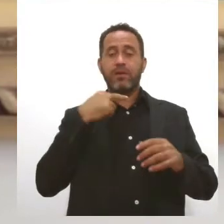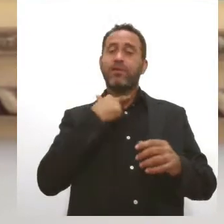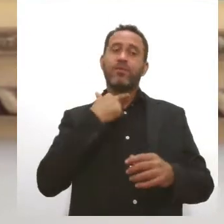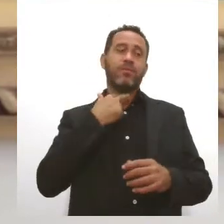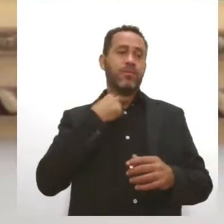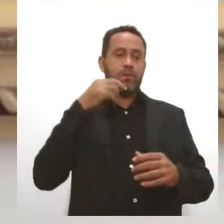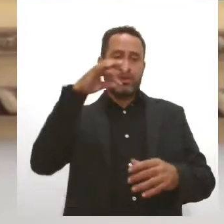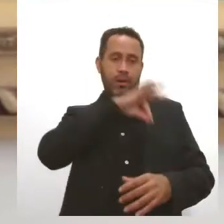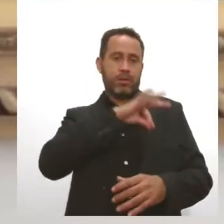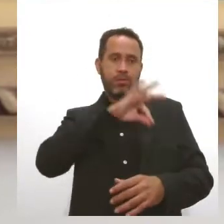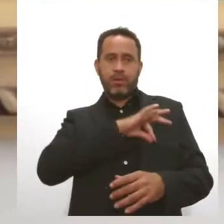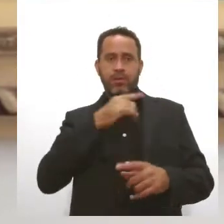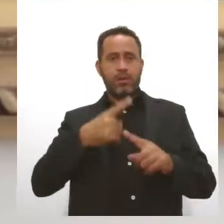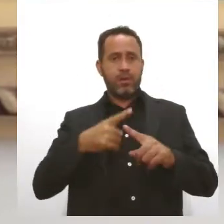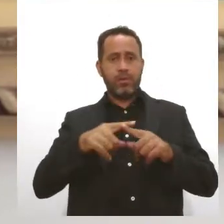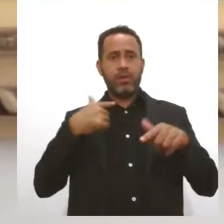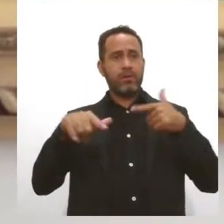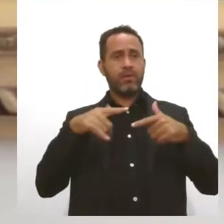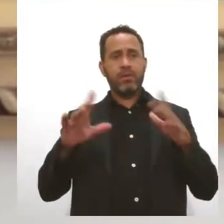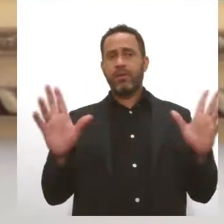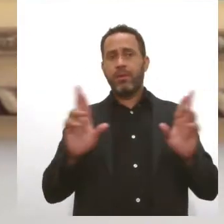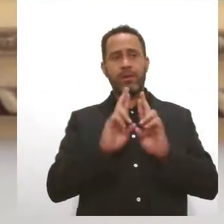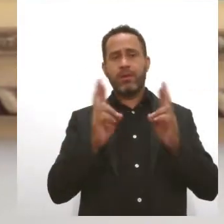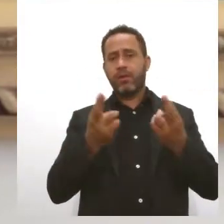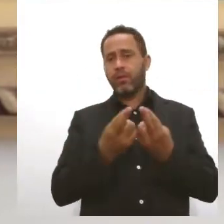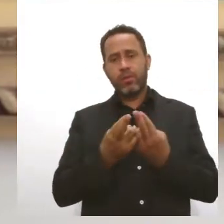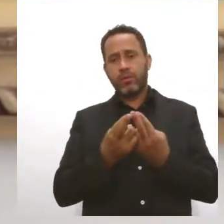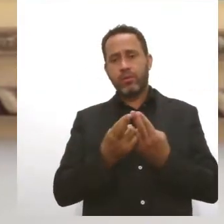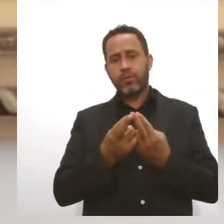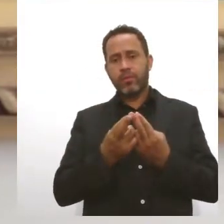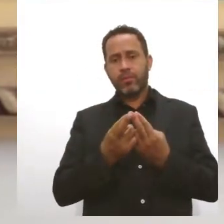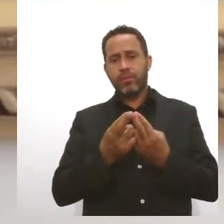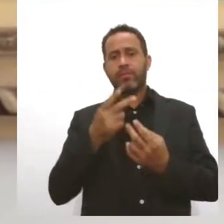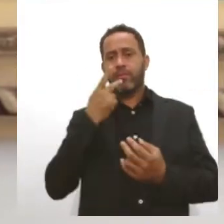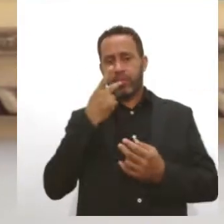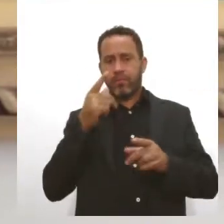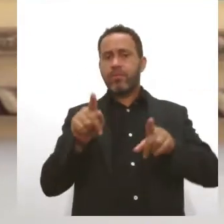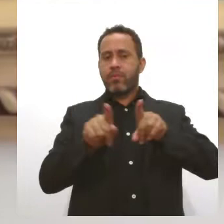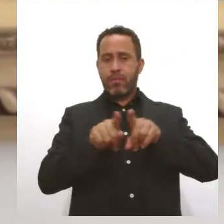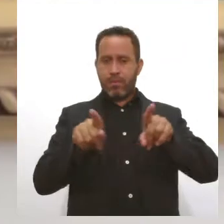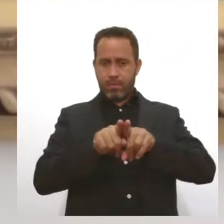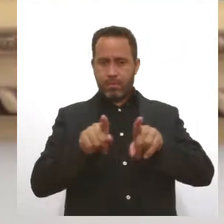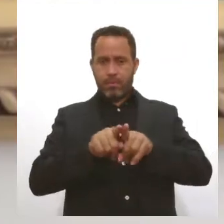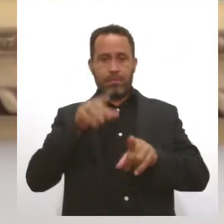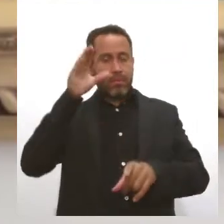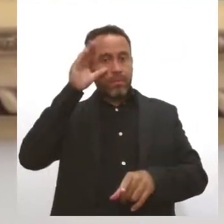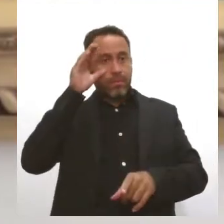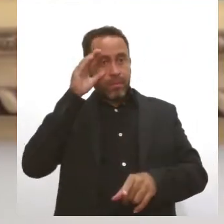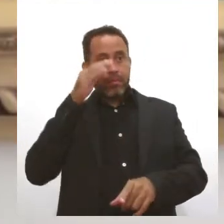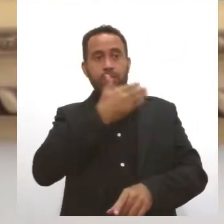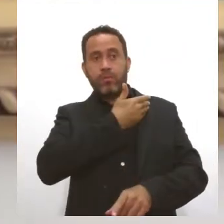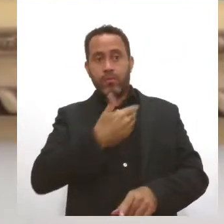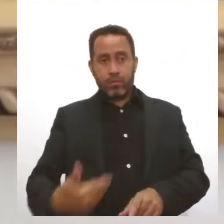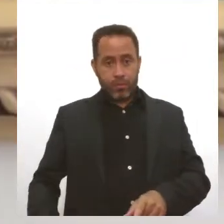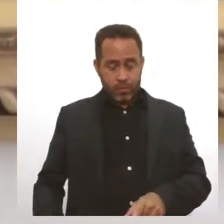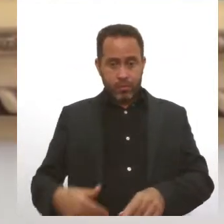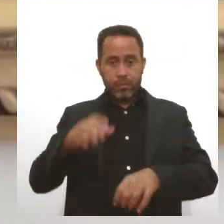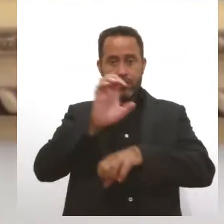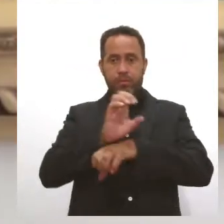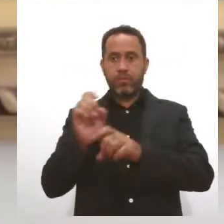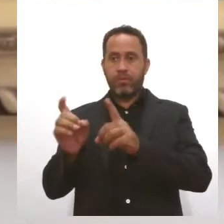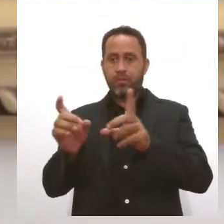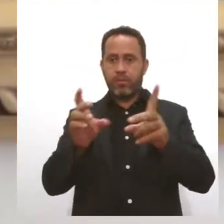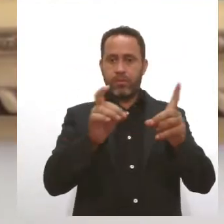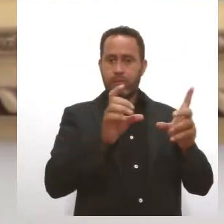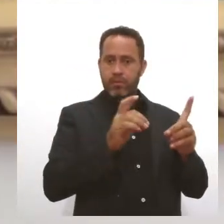dias que não participará das sessões. Gilmar Carvalho comentou também sobre o interesse do governo do Estado em vender ações